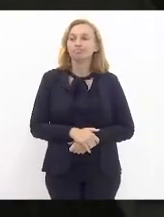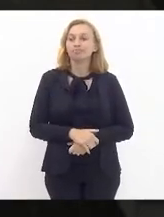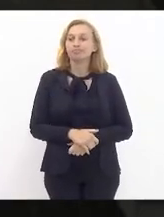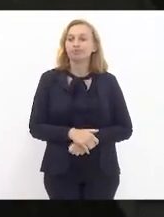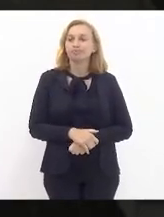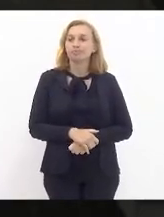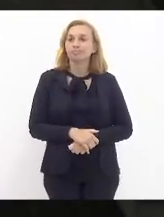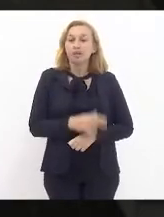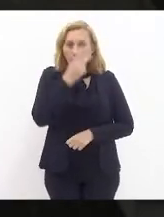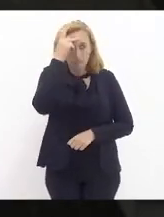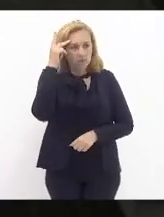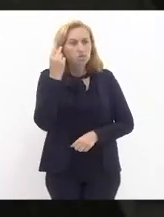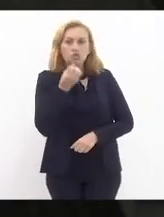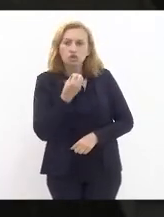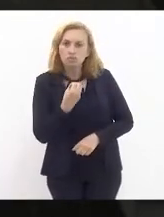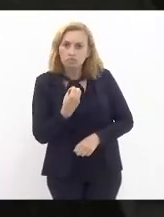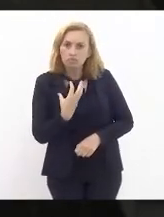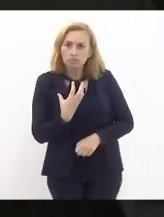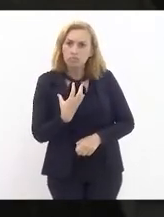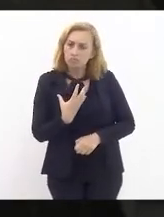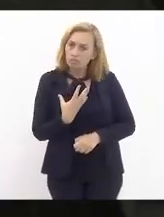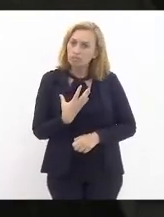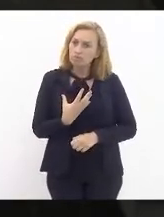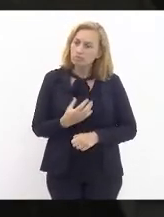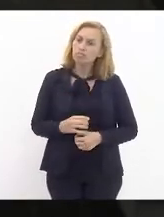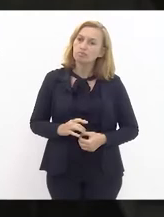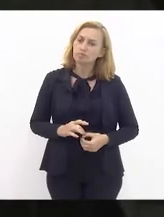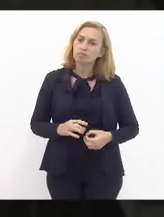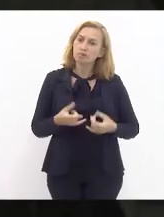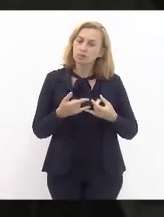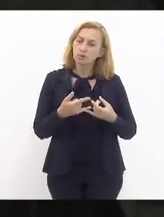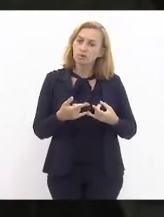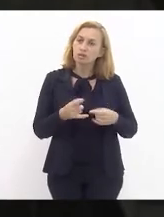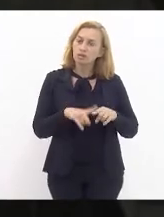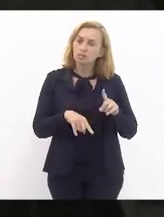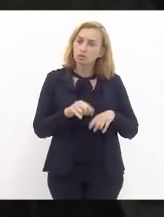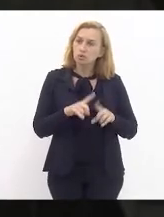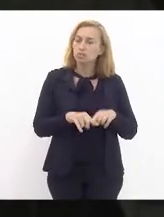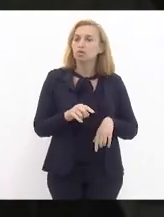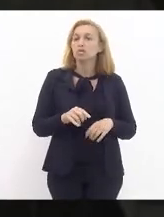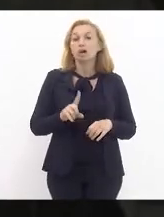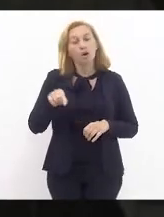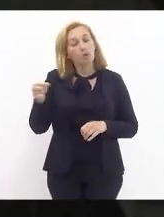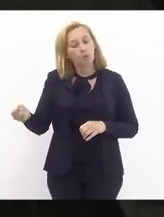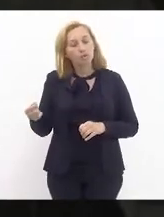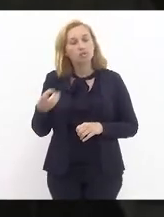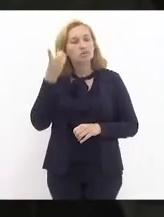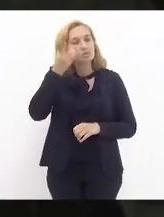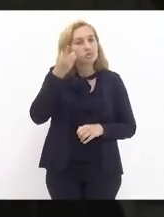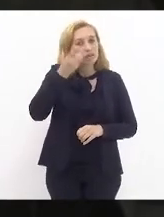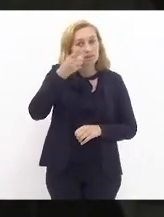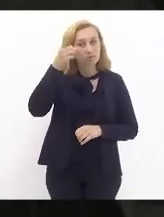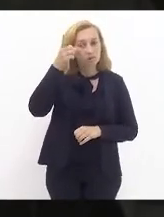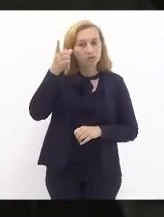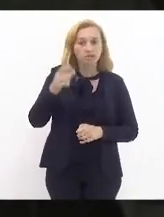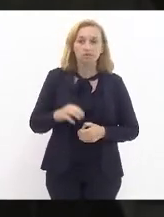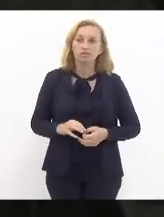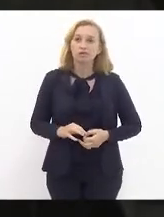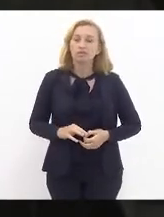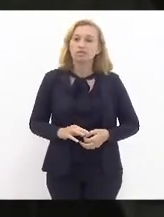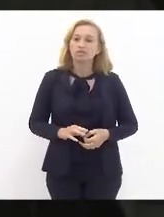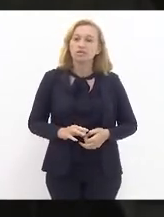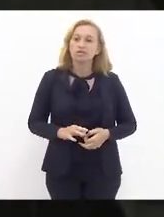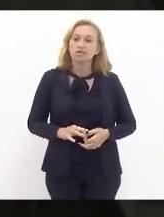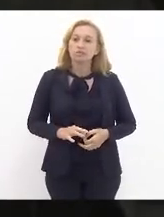Pessoas e bens. Pessoas e bens. A outra, deputada Lucinha, diz